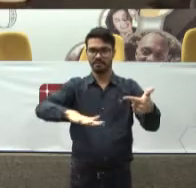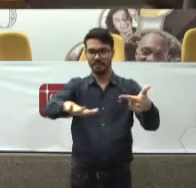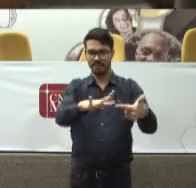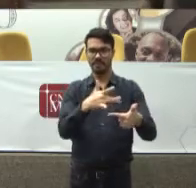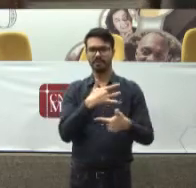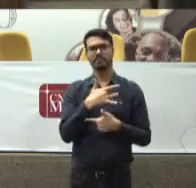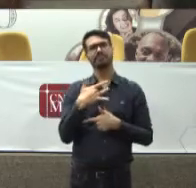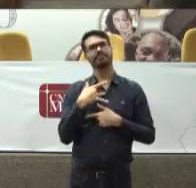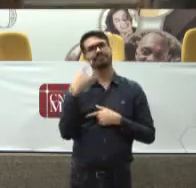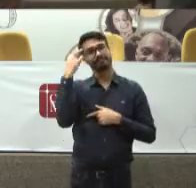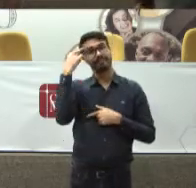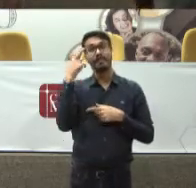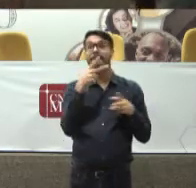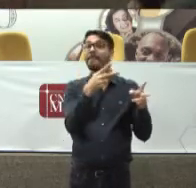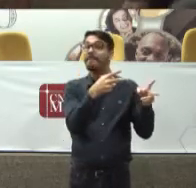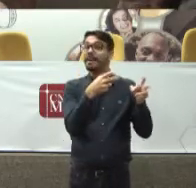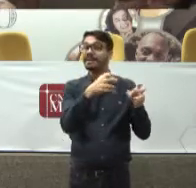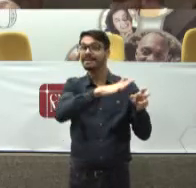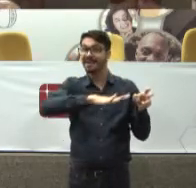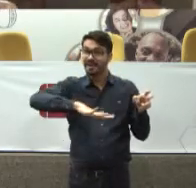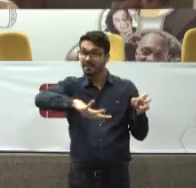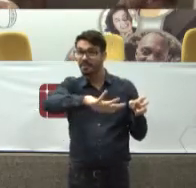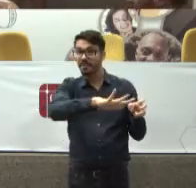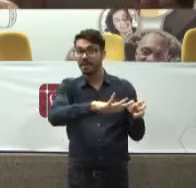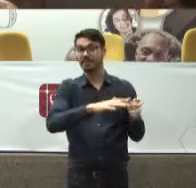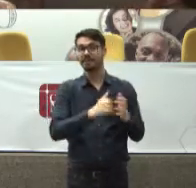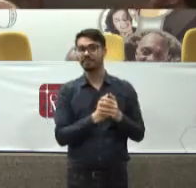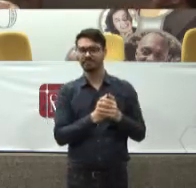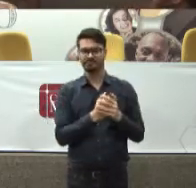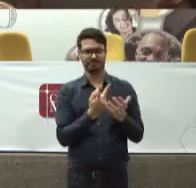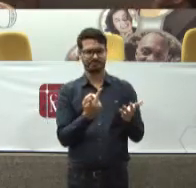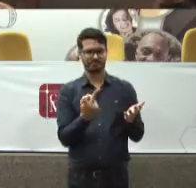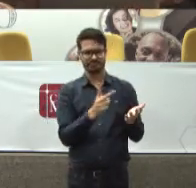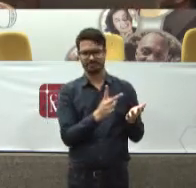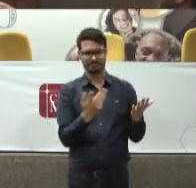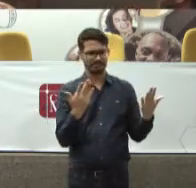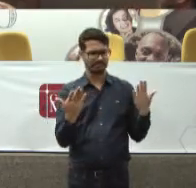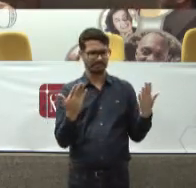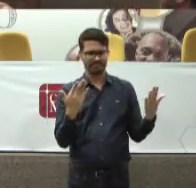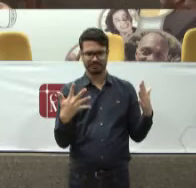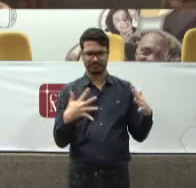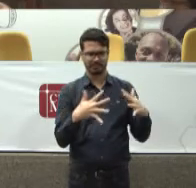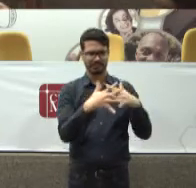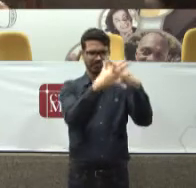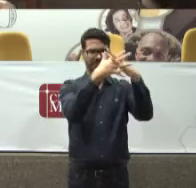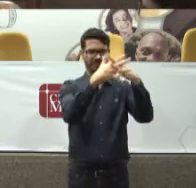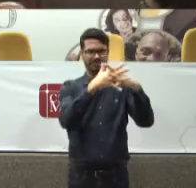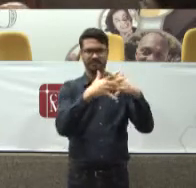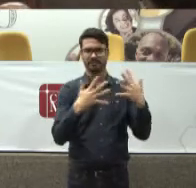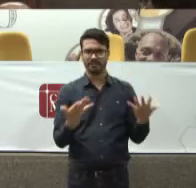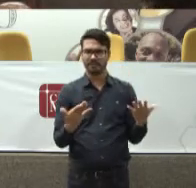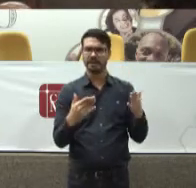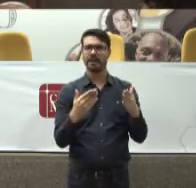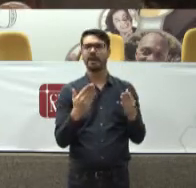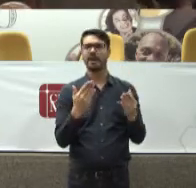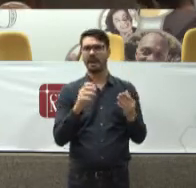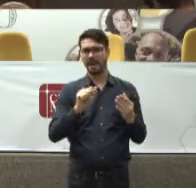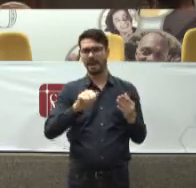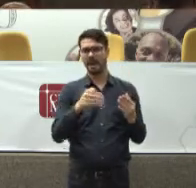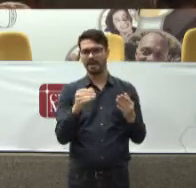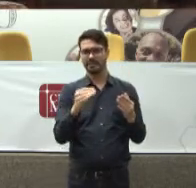Percebo Como contradições Que eu vejo Nas ações